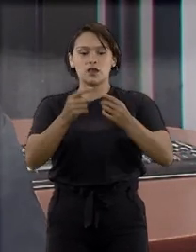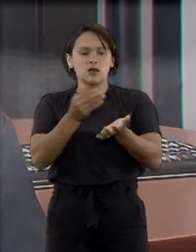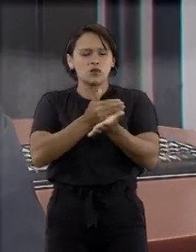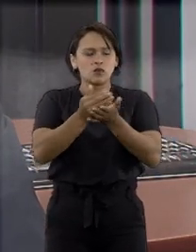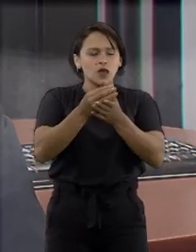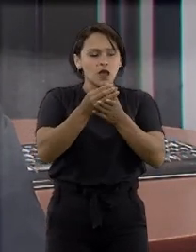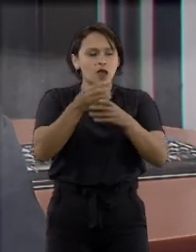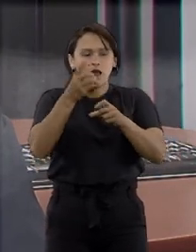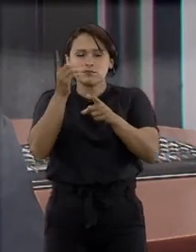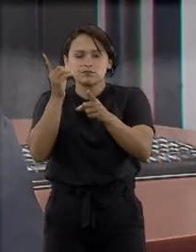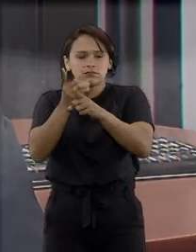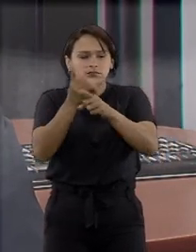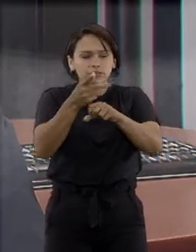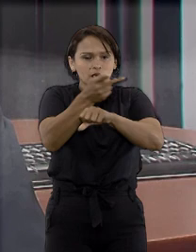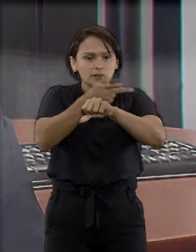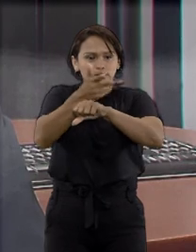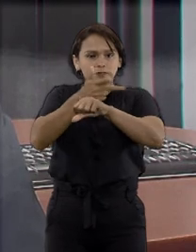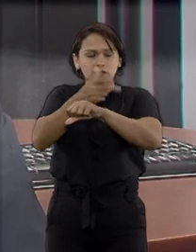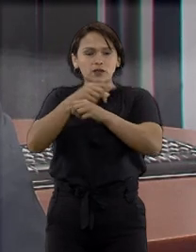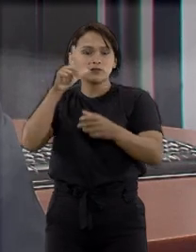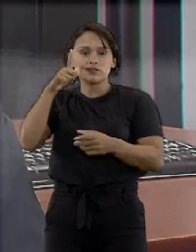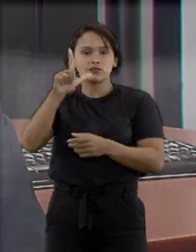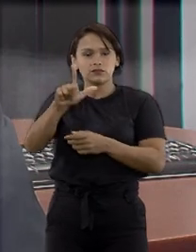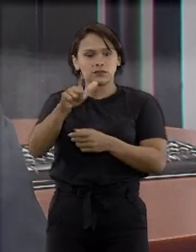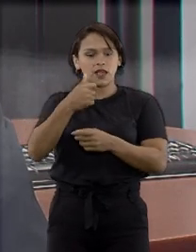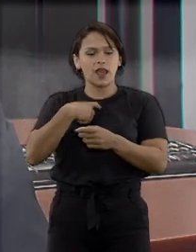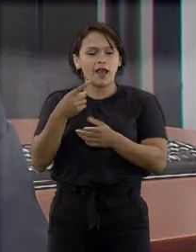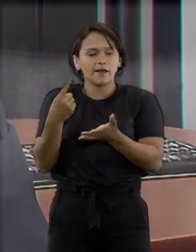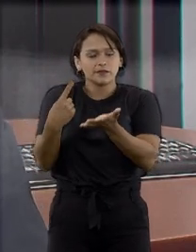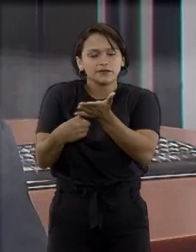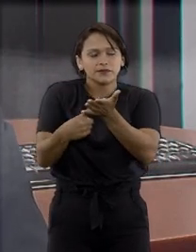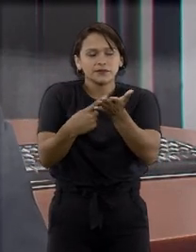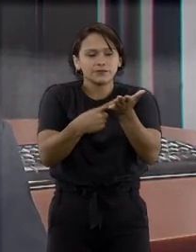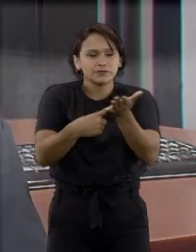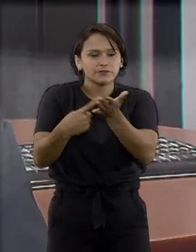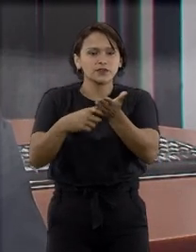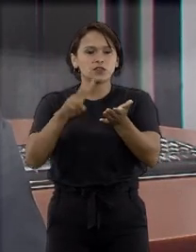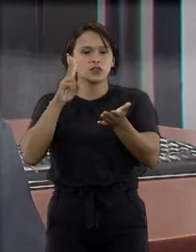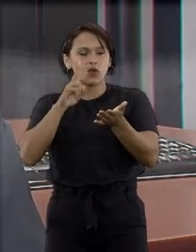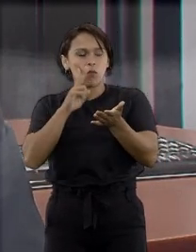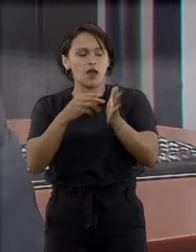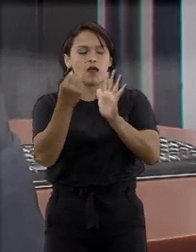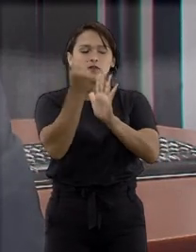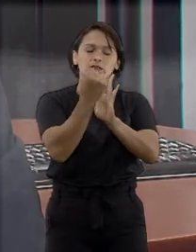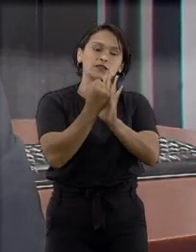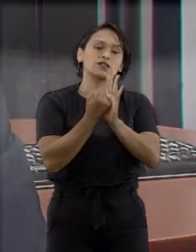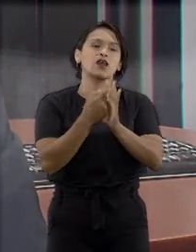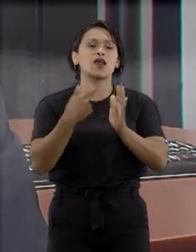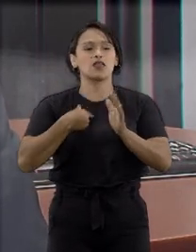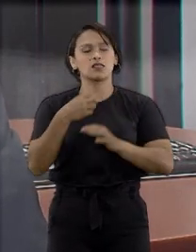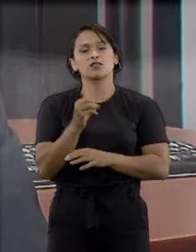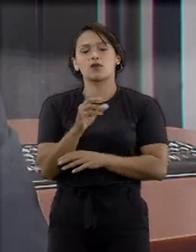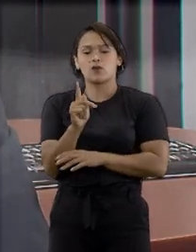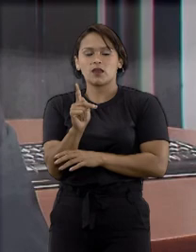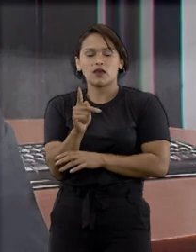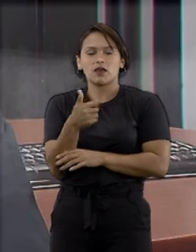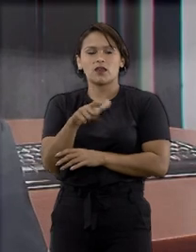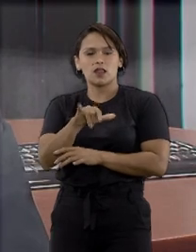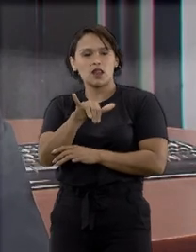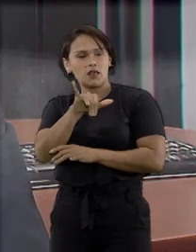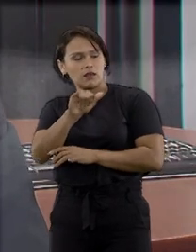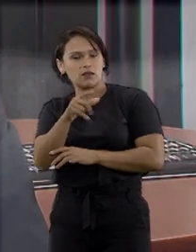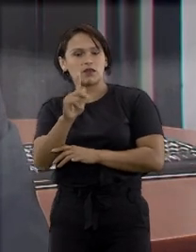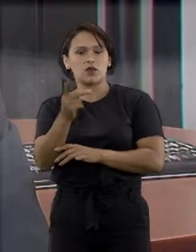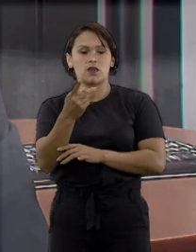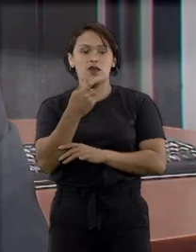Então, aí nós começamos a verificar o que podia ter sido. Aí fomos nas verificações normais que a gente faz, verificar se a rede está funcionando, se os links estão ok.